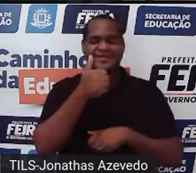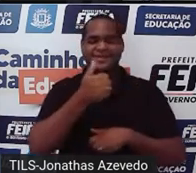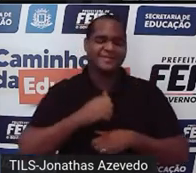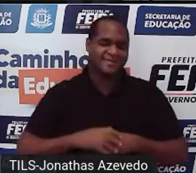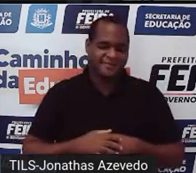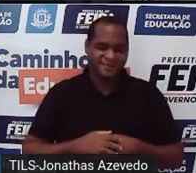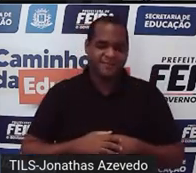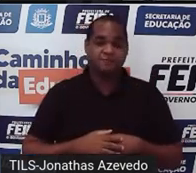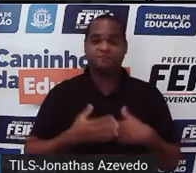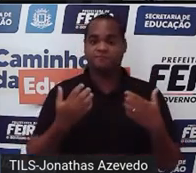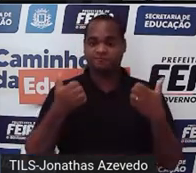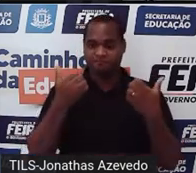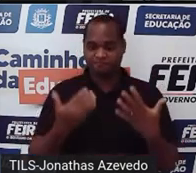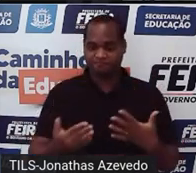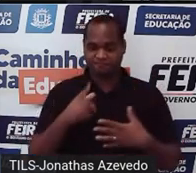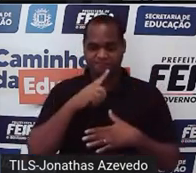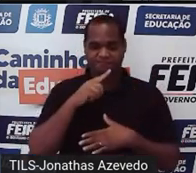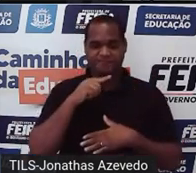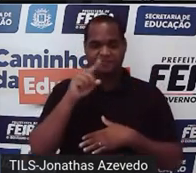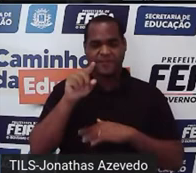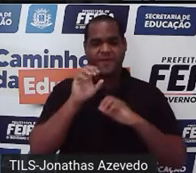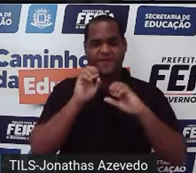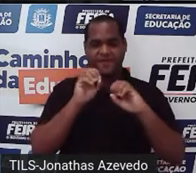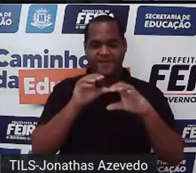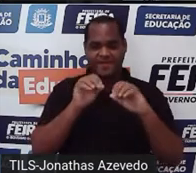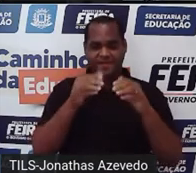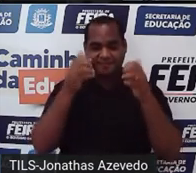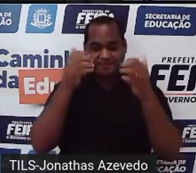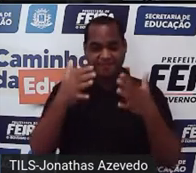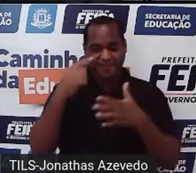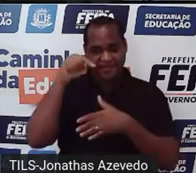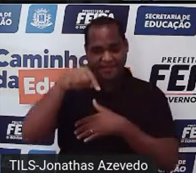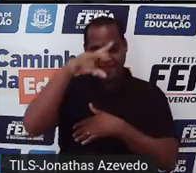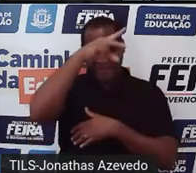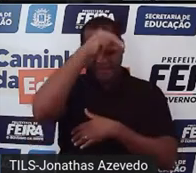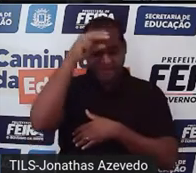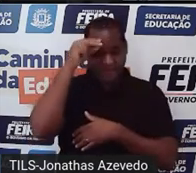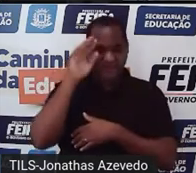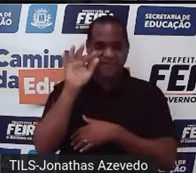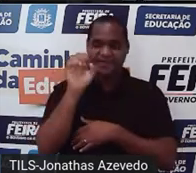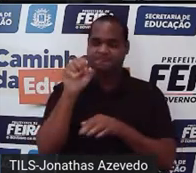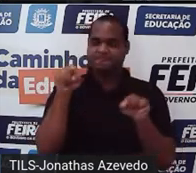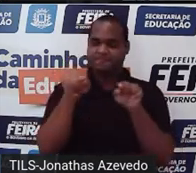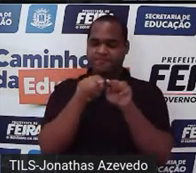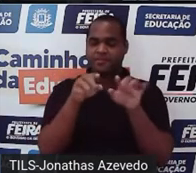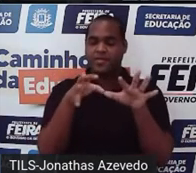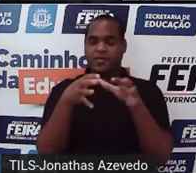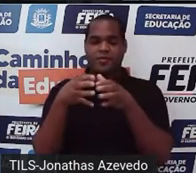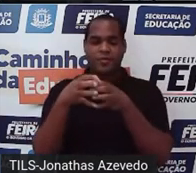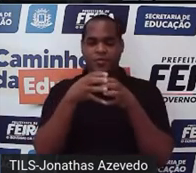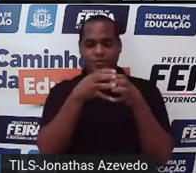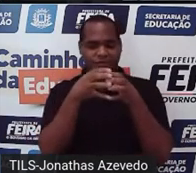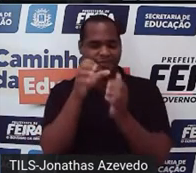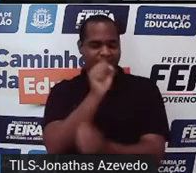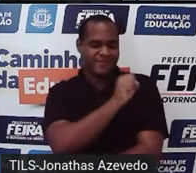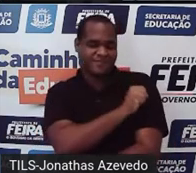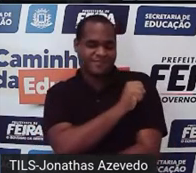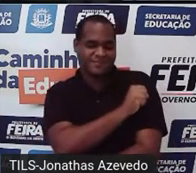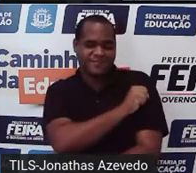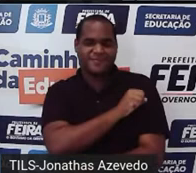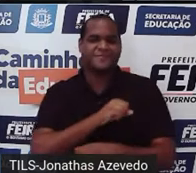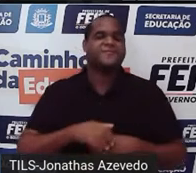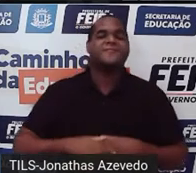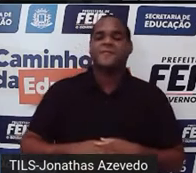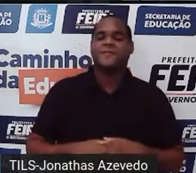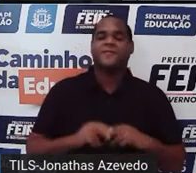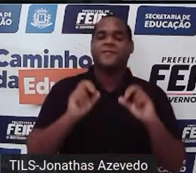bom? E essa aula é para você que é estudante da nossa rede de ensino das turmas de oitavo ano. Bom,